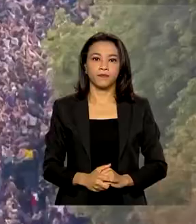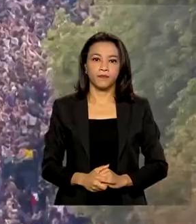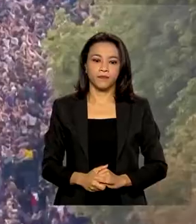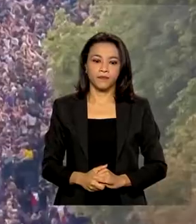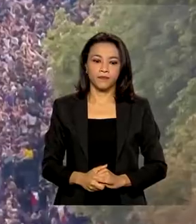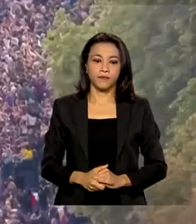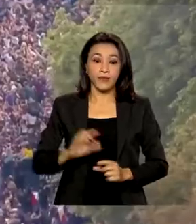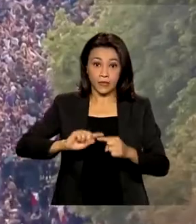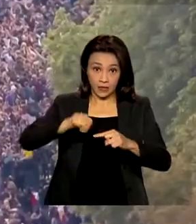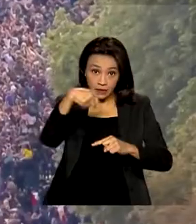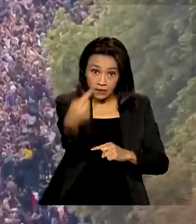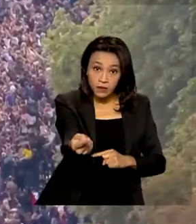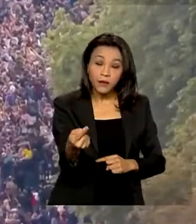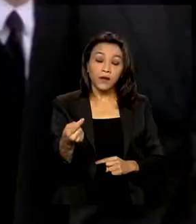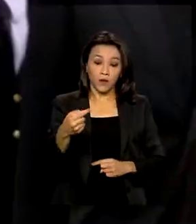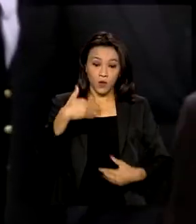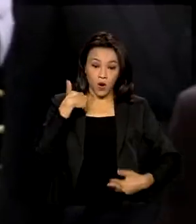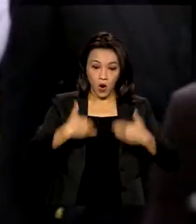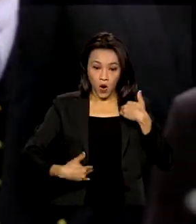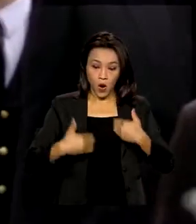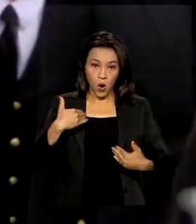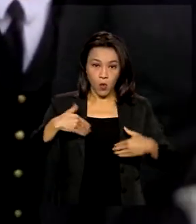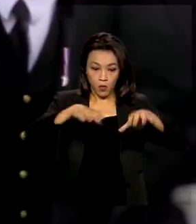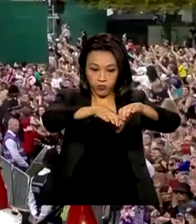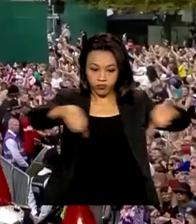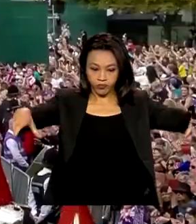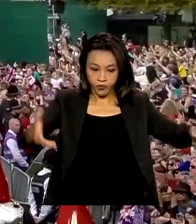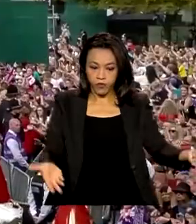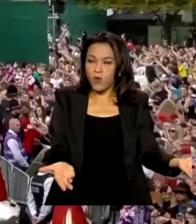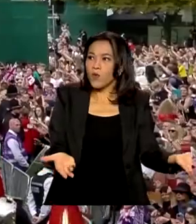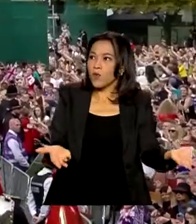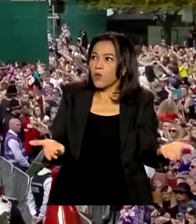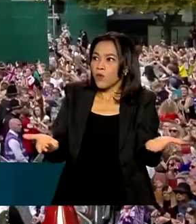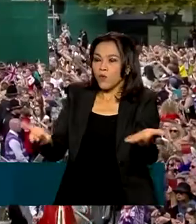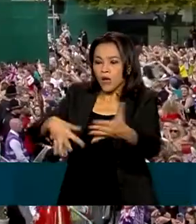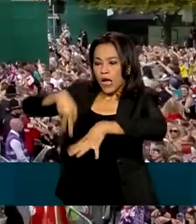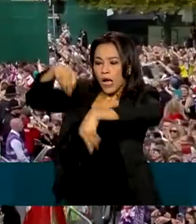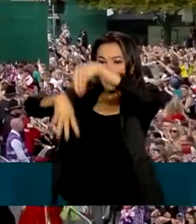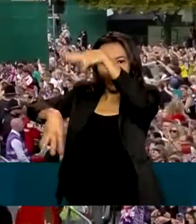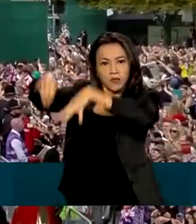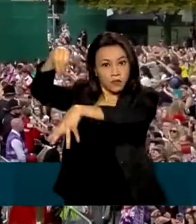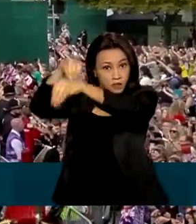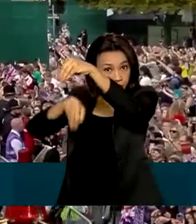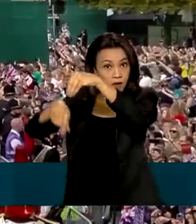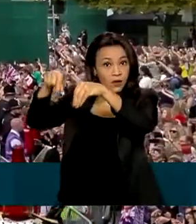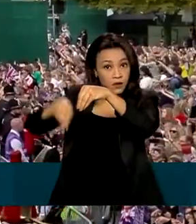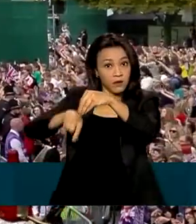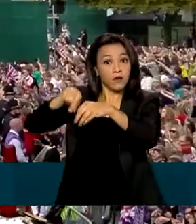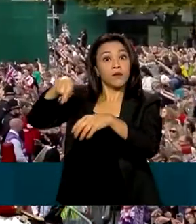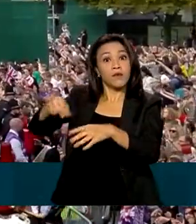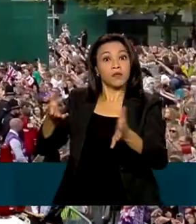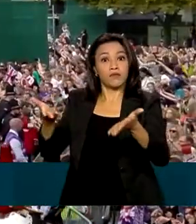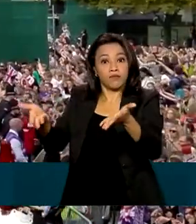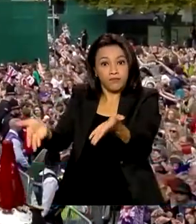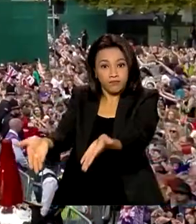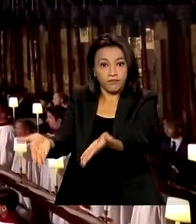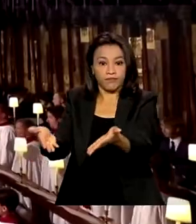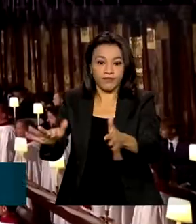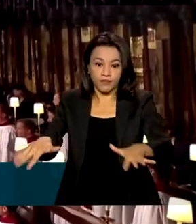Depois, o corpo seguiu até o castelo de Windsor para a cerimônia na capela de St. George.